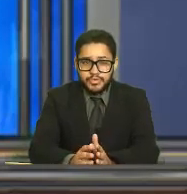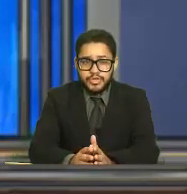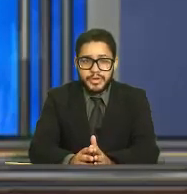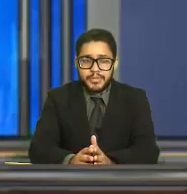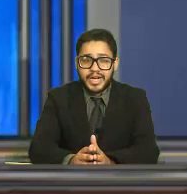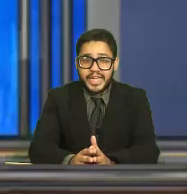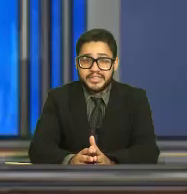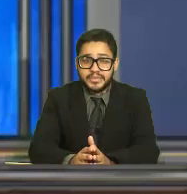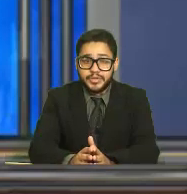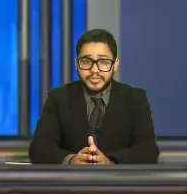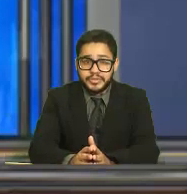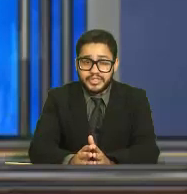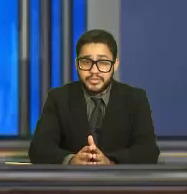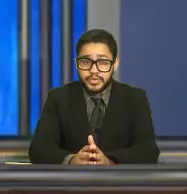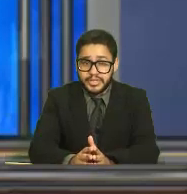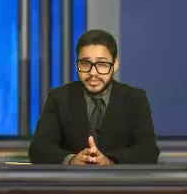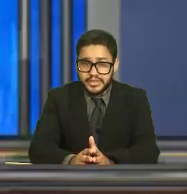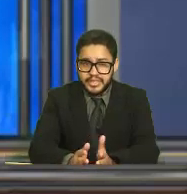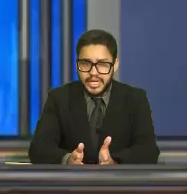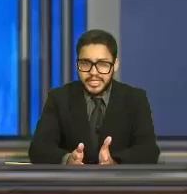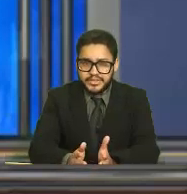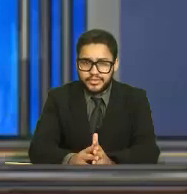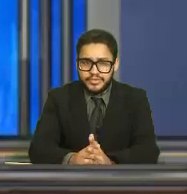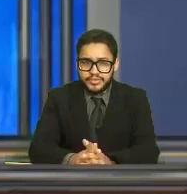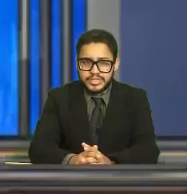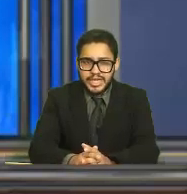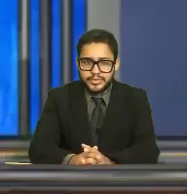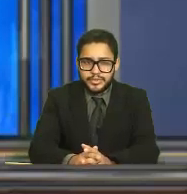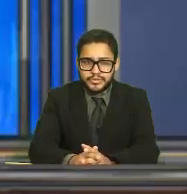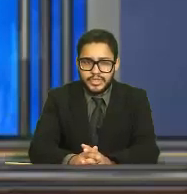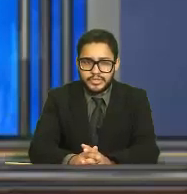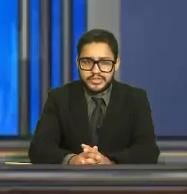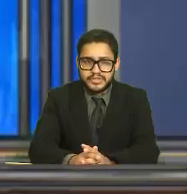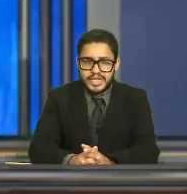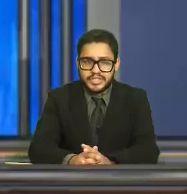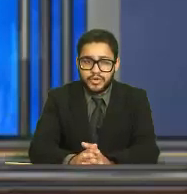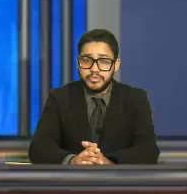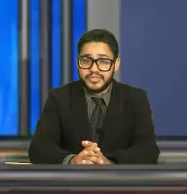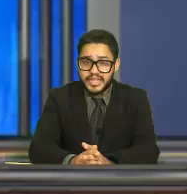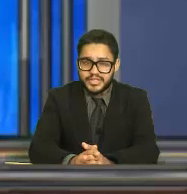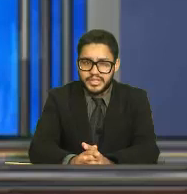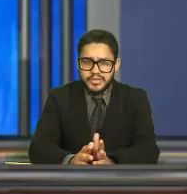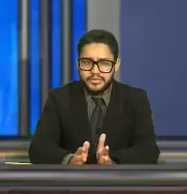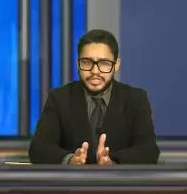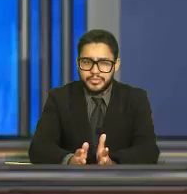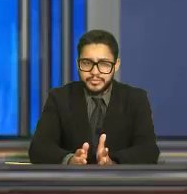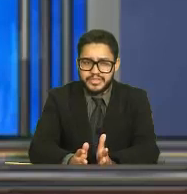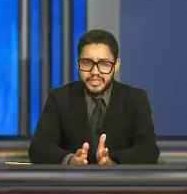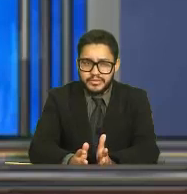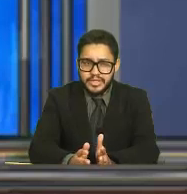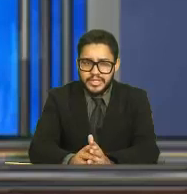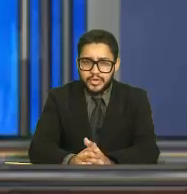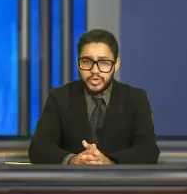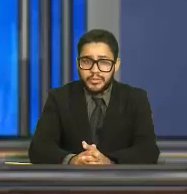aspas Um orgulho para Macaé receber um evento desta importância Agradeço ao Governo do Estado Por escolher nossa cidade como sede Foi um dia muito